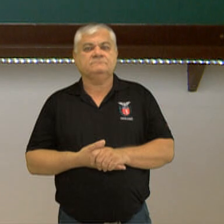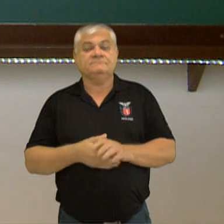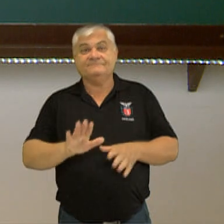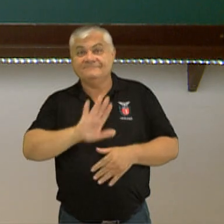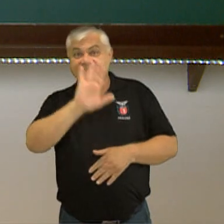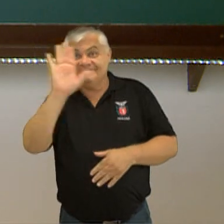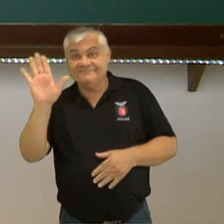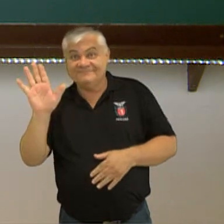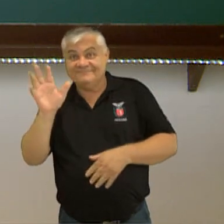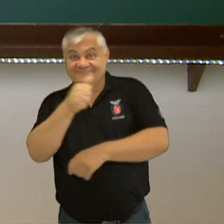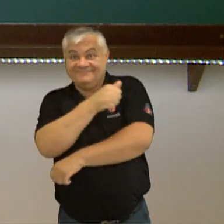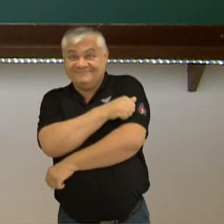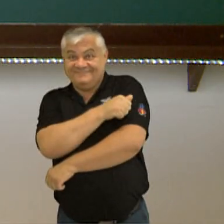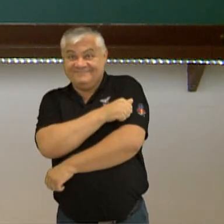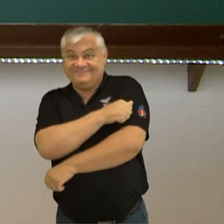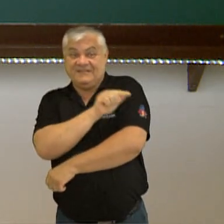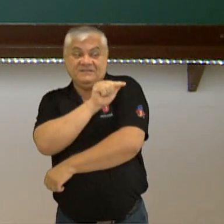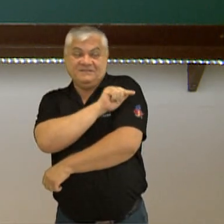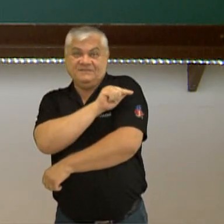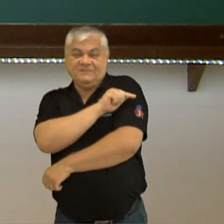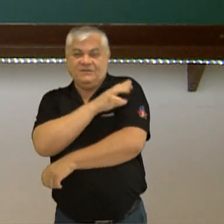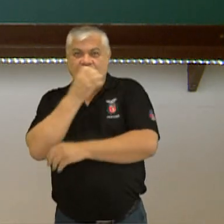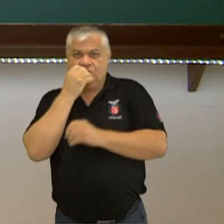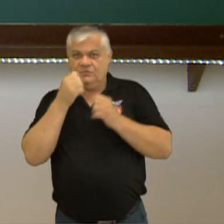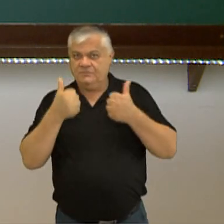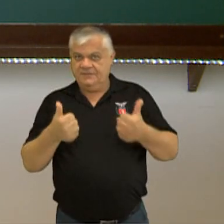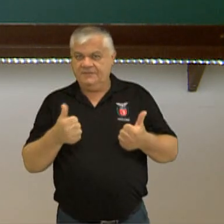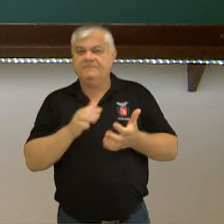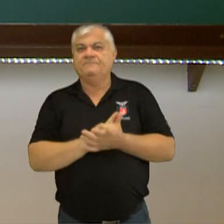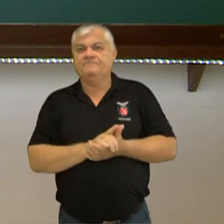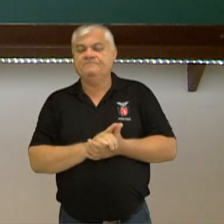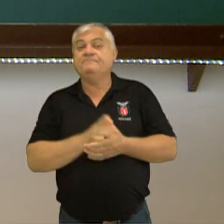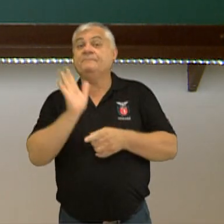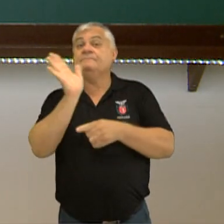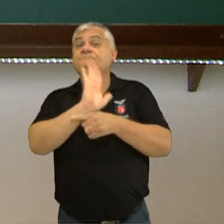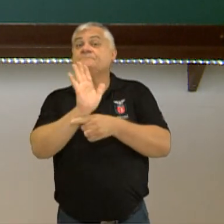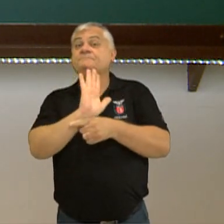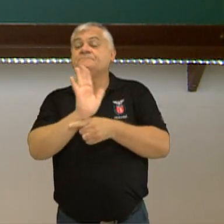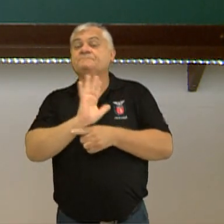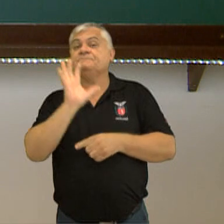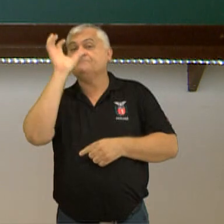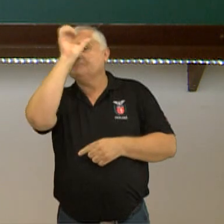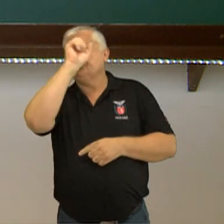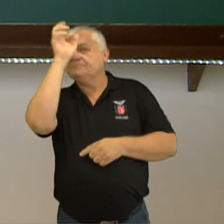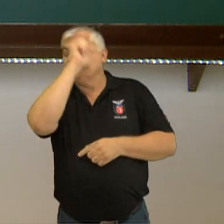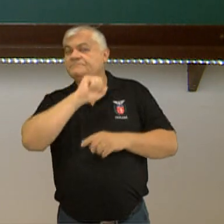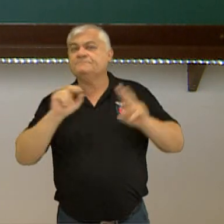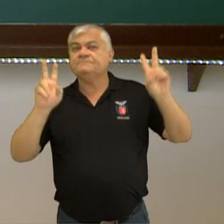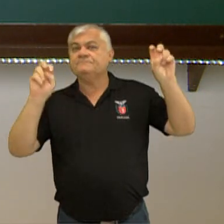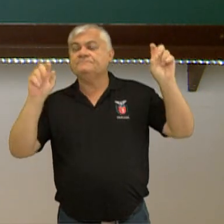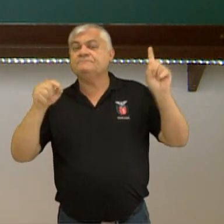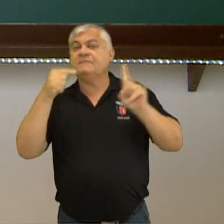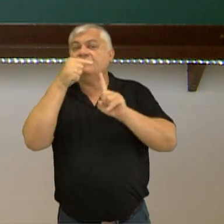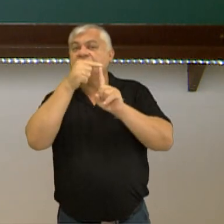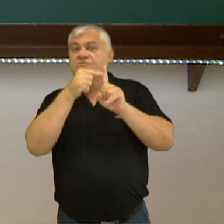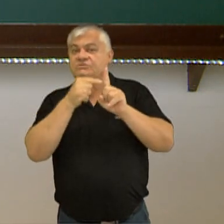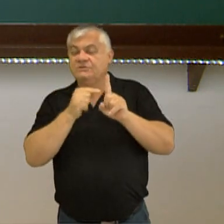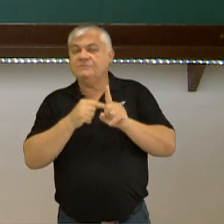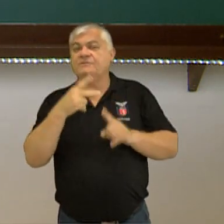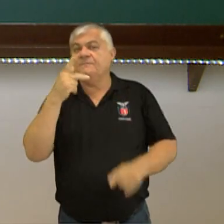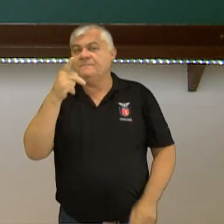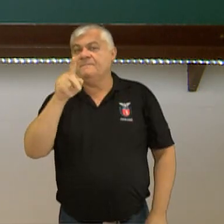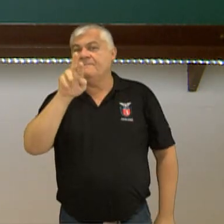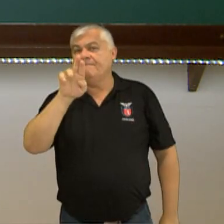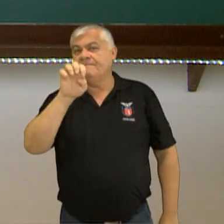Olá estudantes do sétimo ano, tudo bem? Neste vídeo nós vamos falar sobre tipos de predicado. Vamos